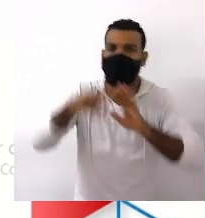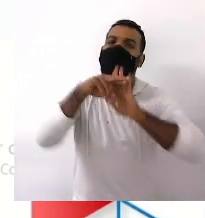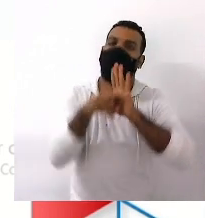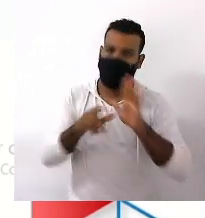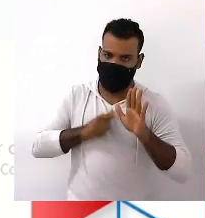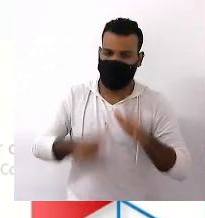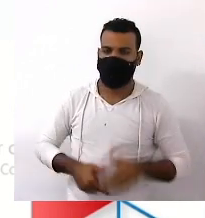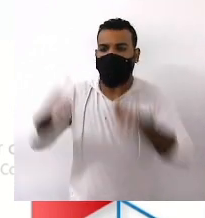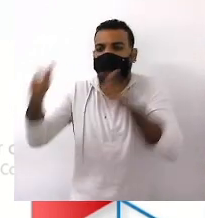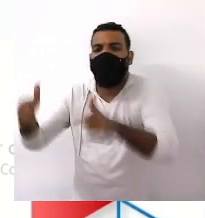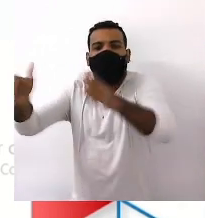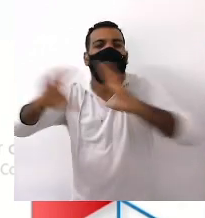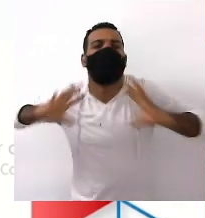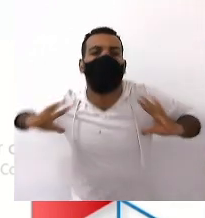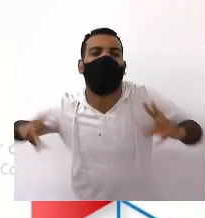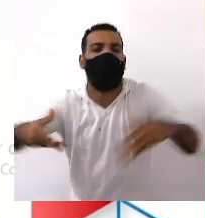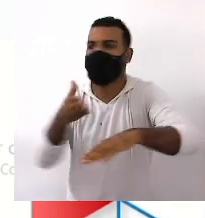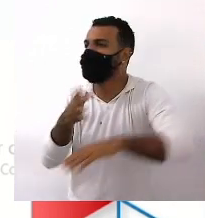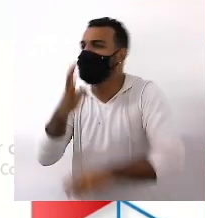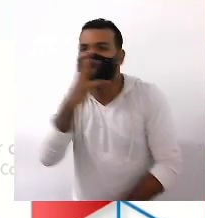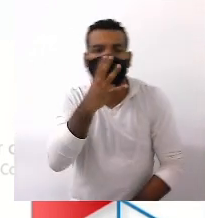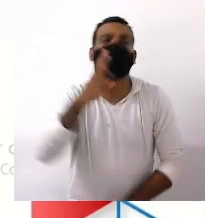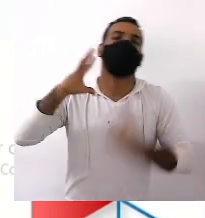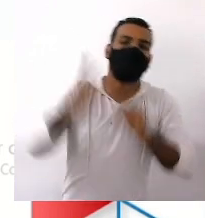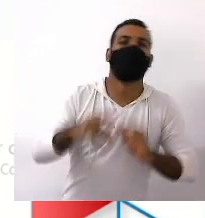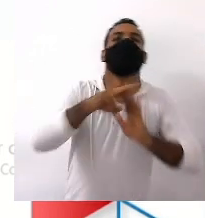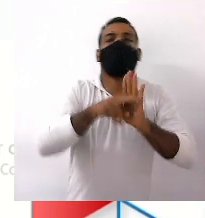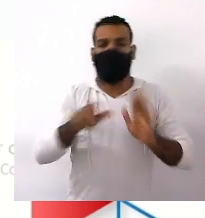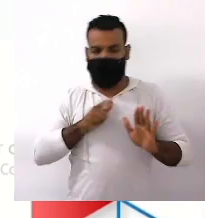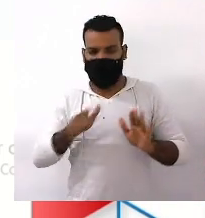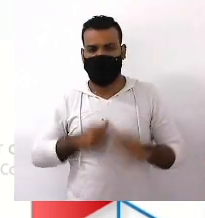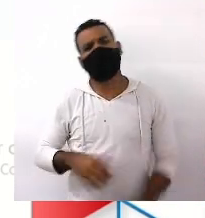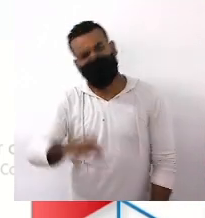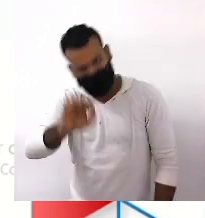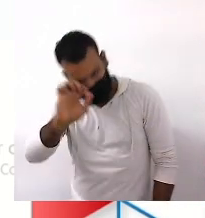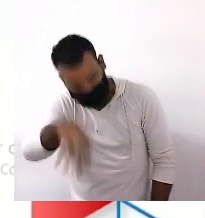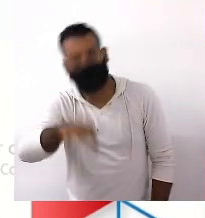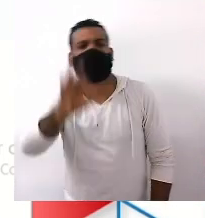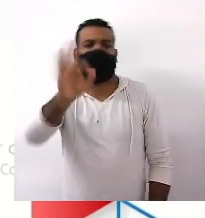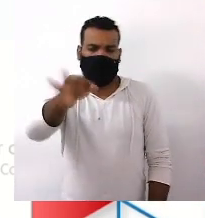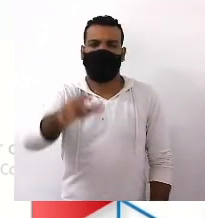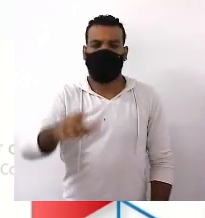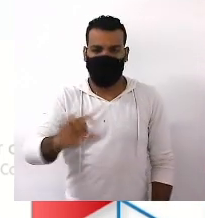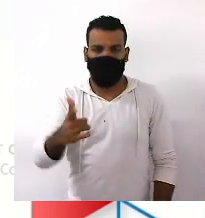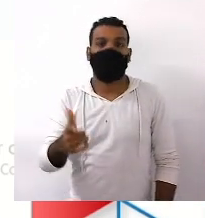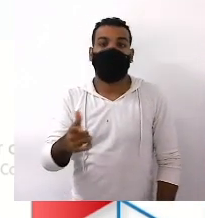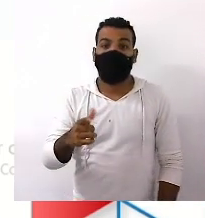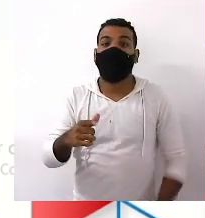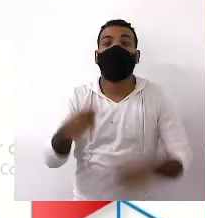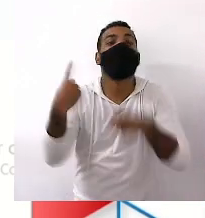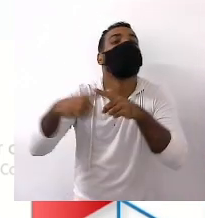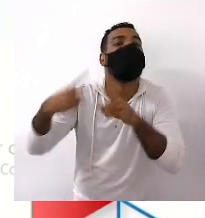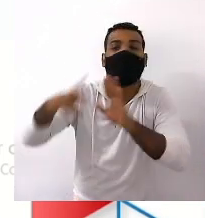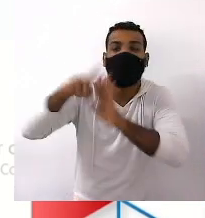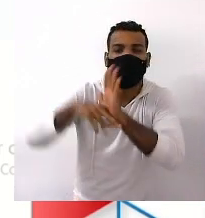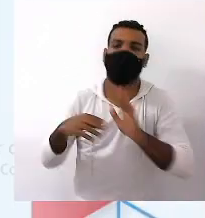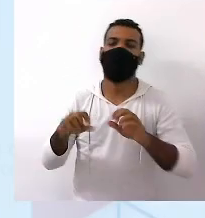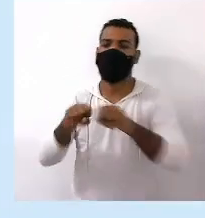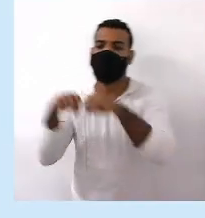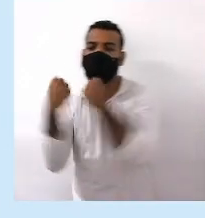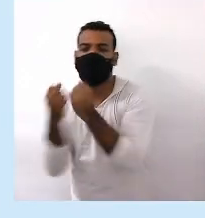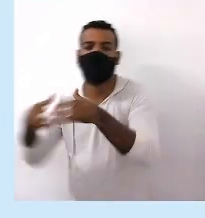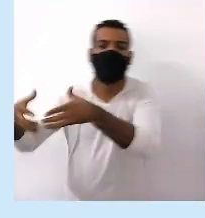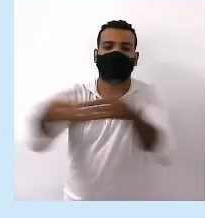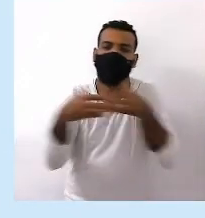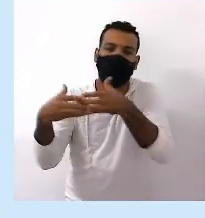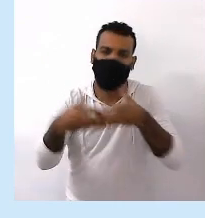todo lugar É lógico E para que essas regras existem, gente? Para que haja harmonia social Para que a gente tenha,